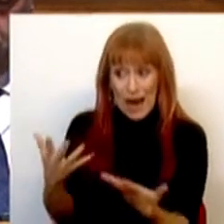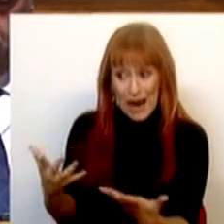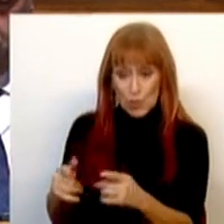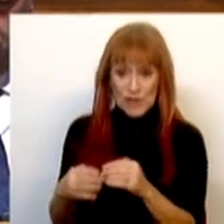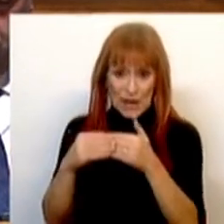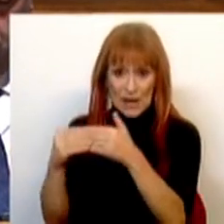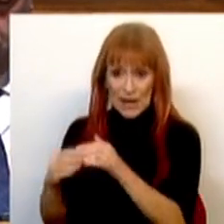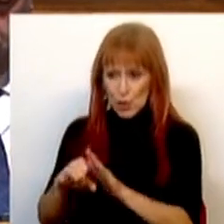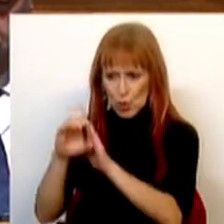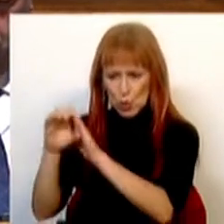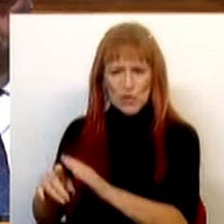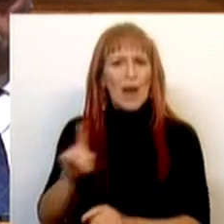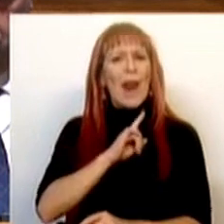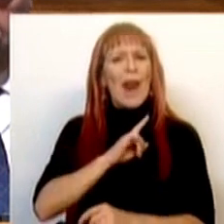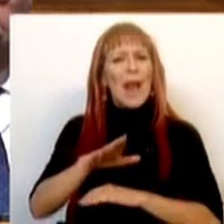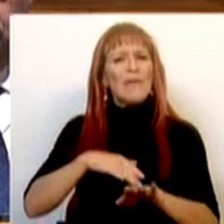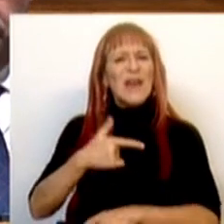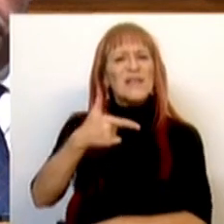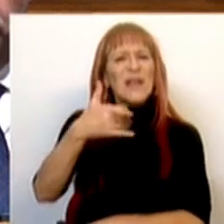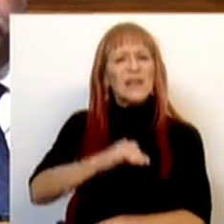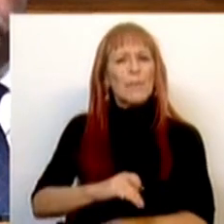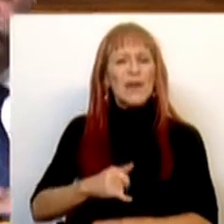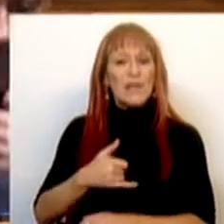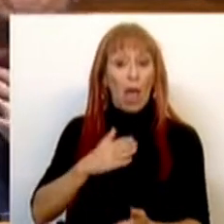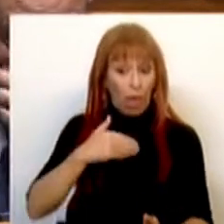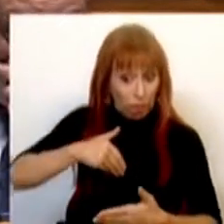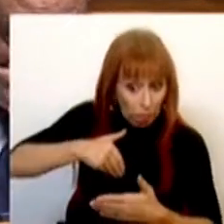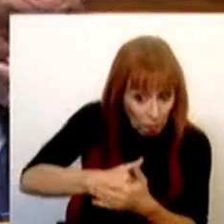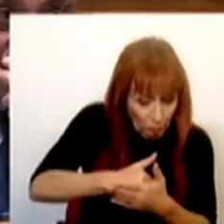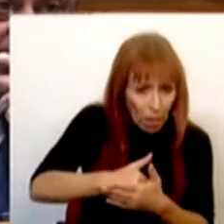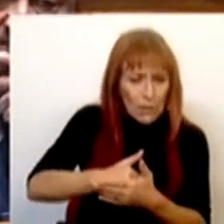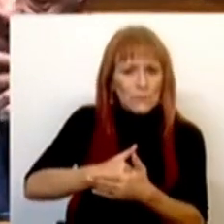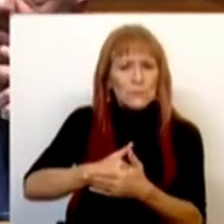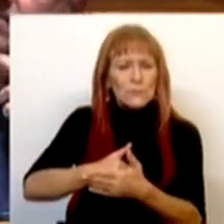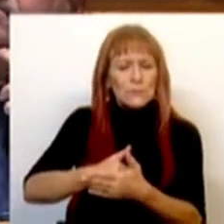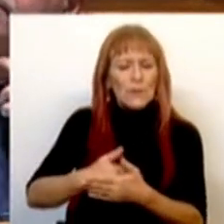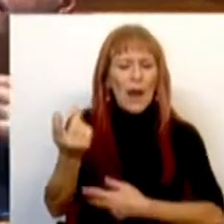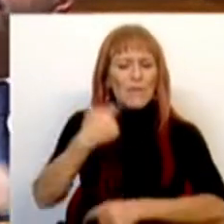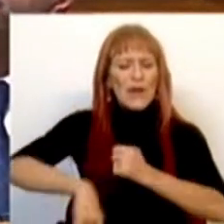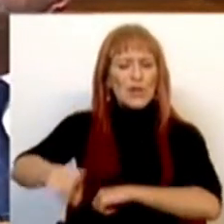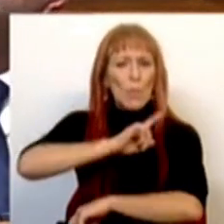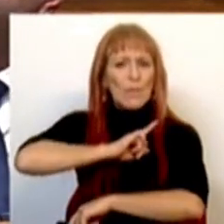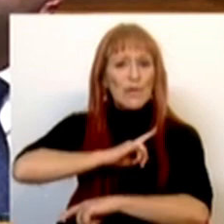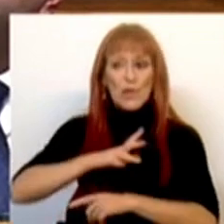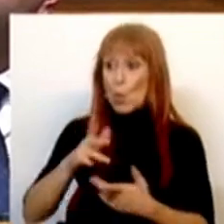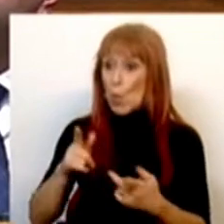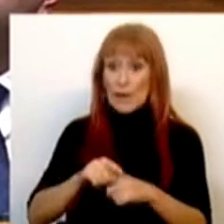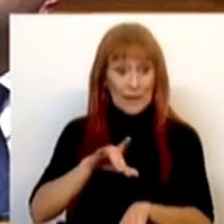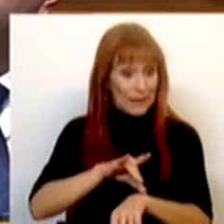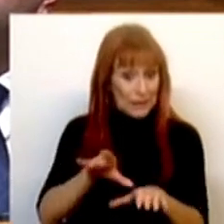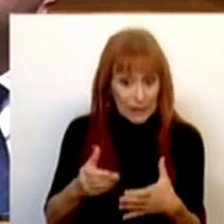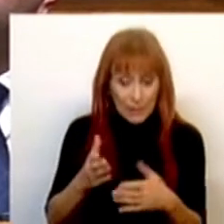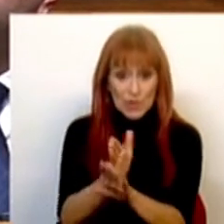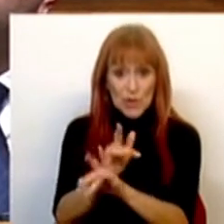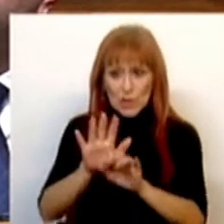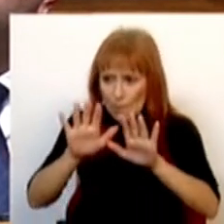líder do Chega, privatizou a TAP na 25ª hora, vendendo-a a privados. Quando houve a pandemia e quando